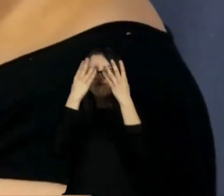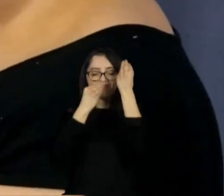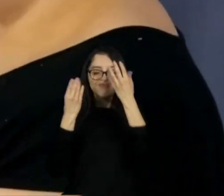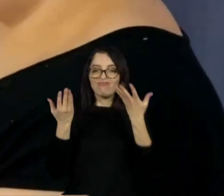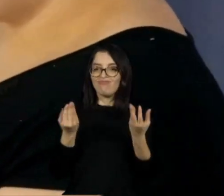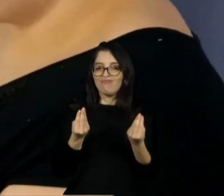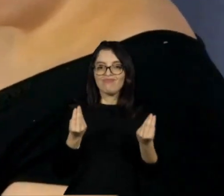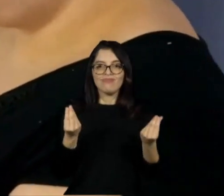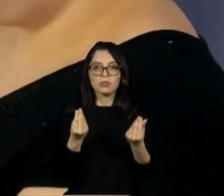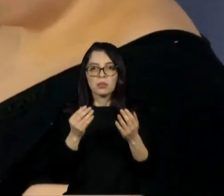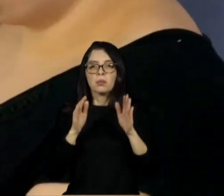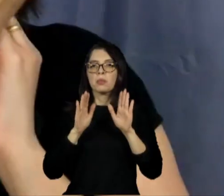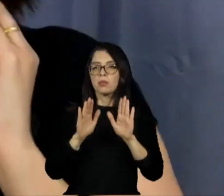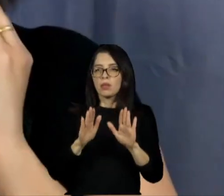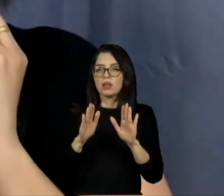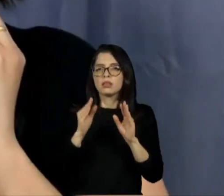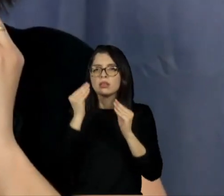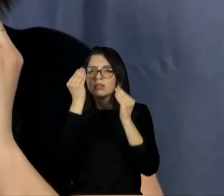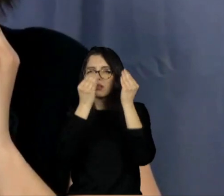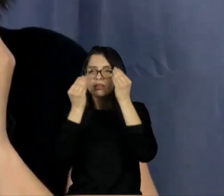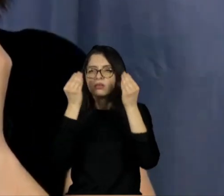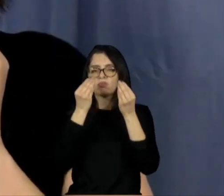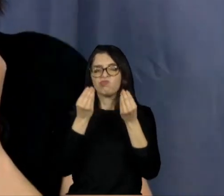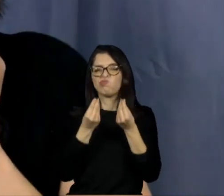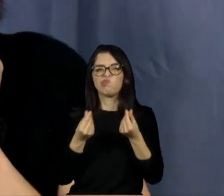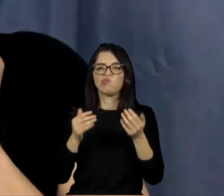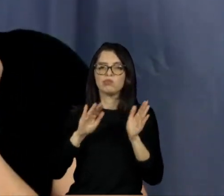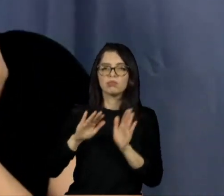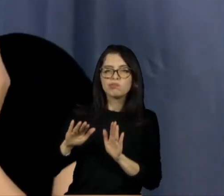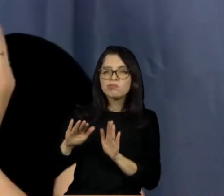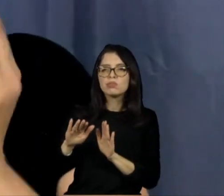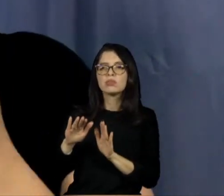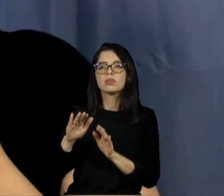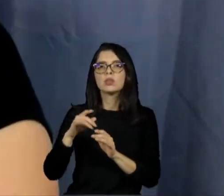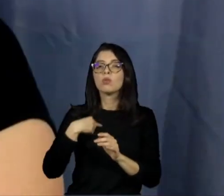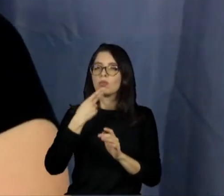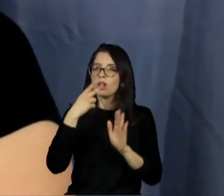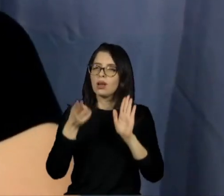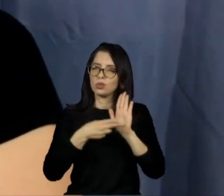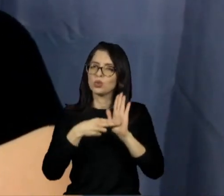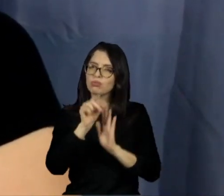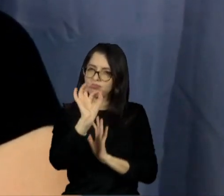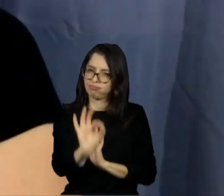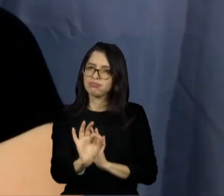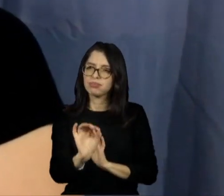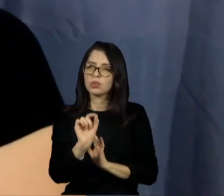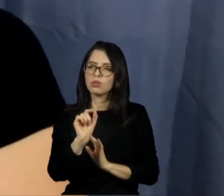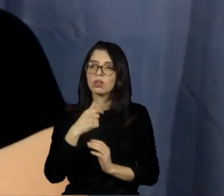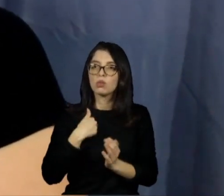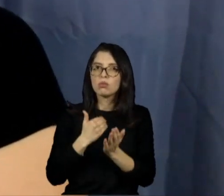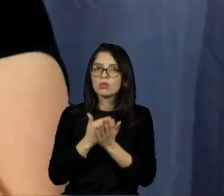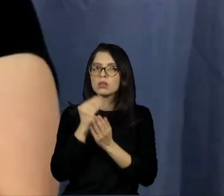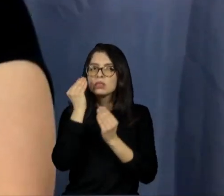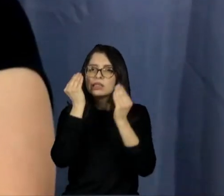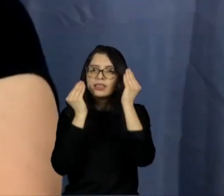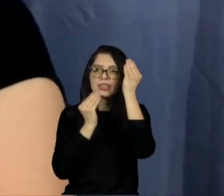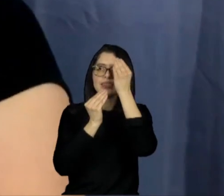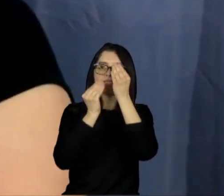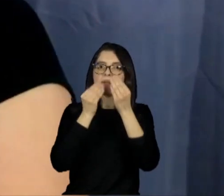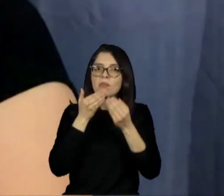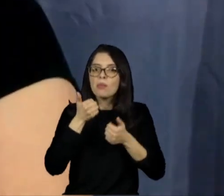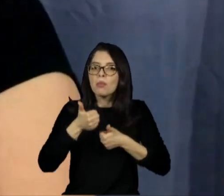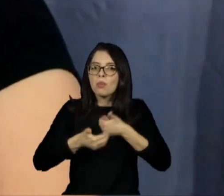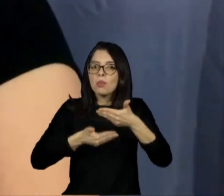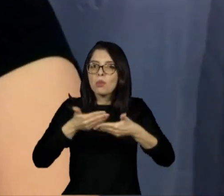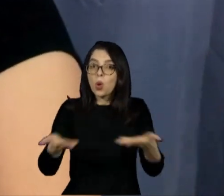tanto dom para isso. mas eu vou confessar uma coisa que eu comecei a me maquiar melhor depois que eu perdi a